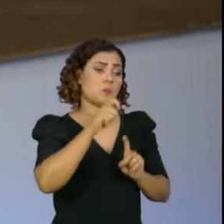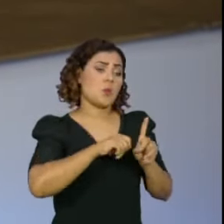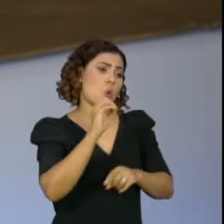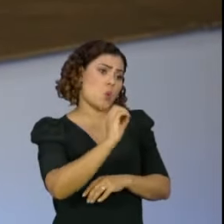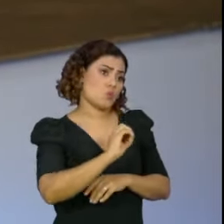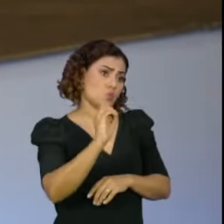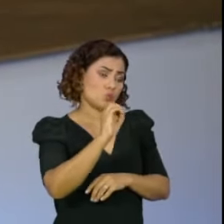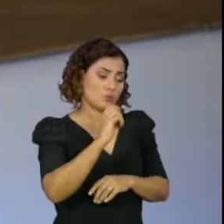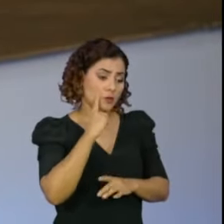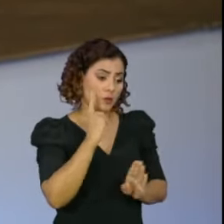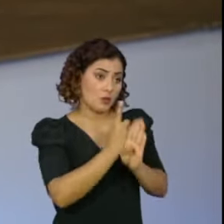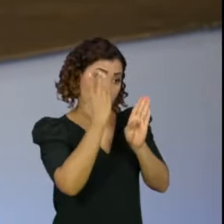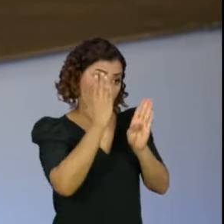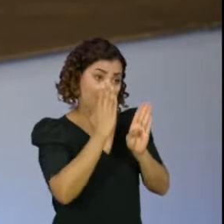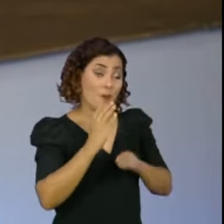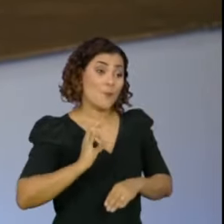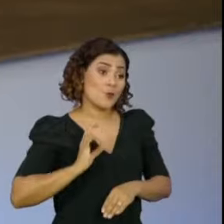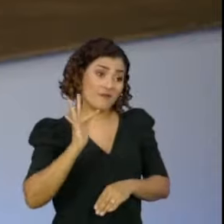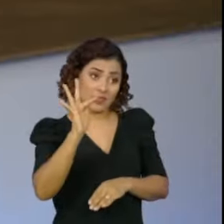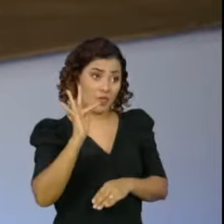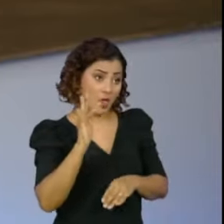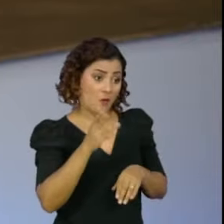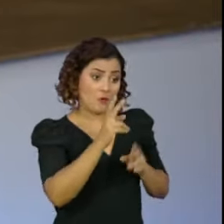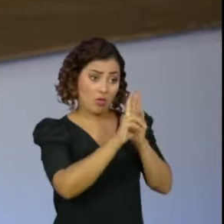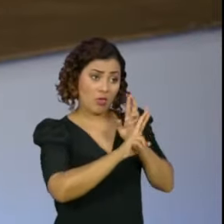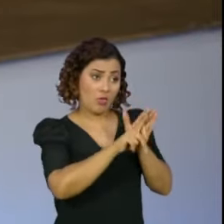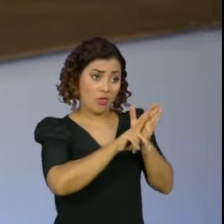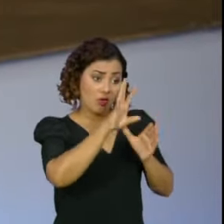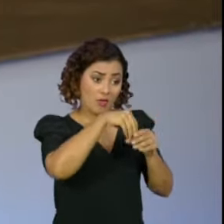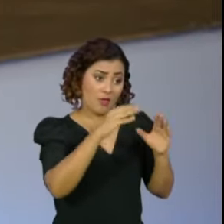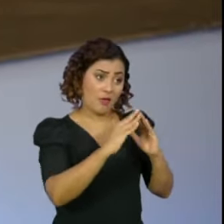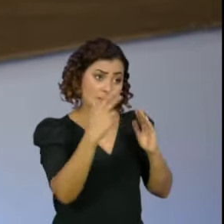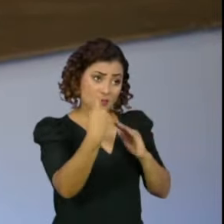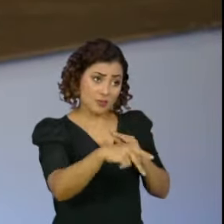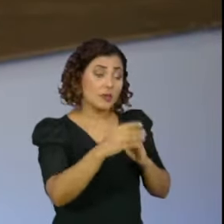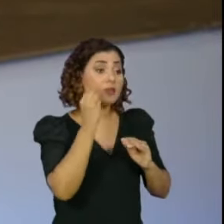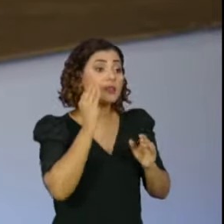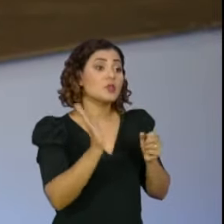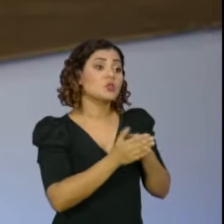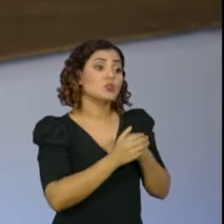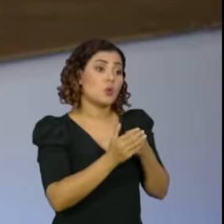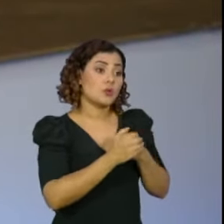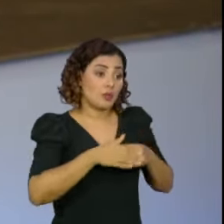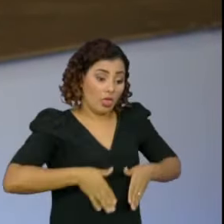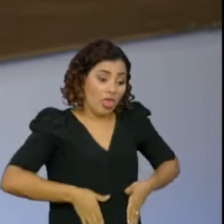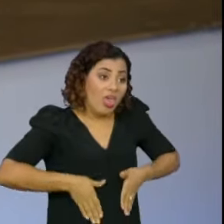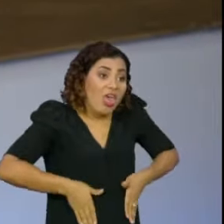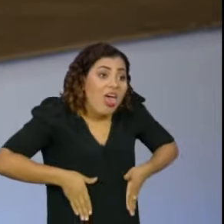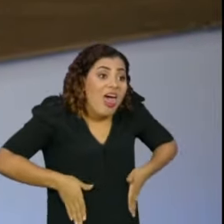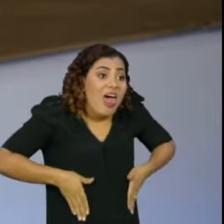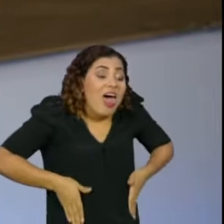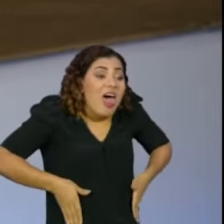foi flagrado pela Polícia Federal durante uma operação na casa dele, tentando esconder dentro da cueca 33 mil reais.